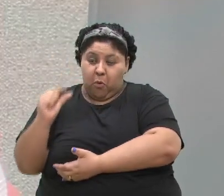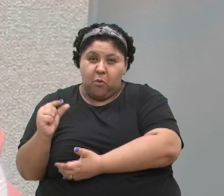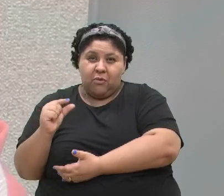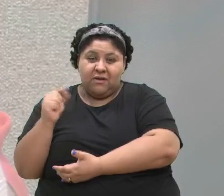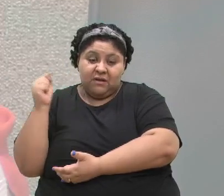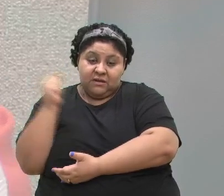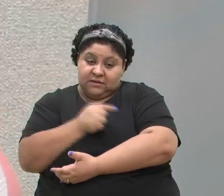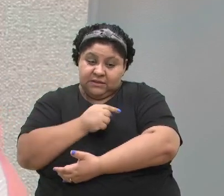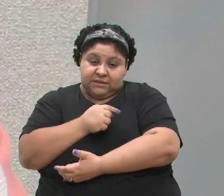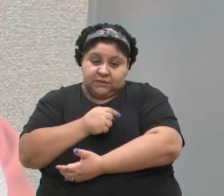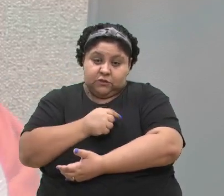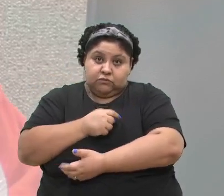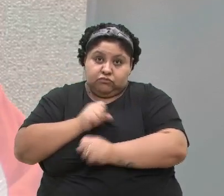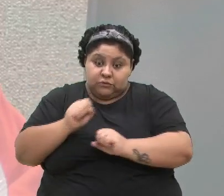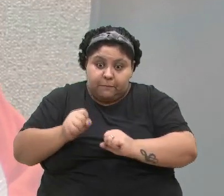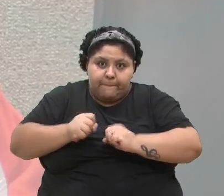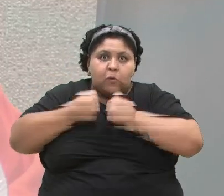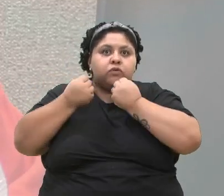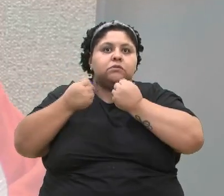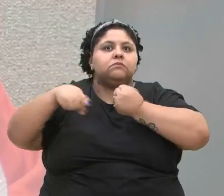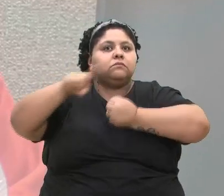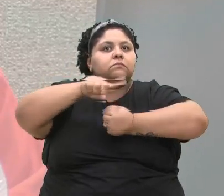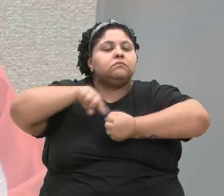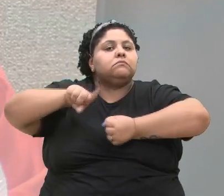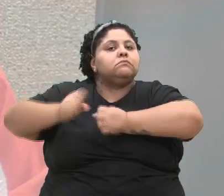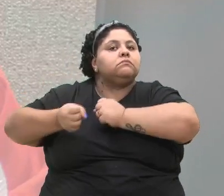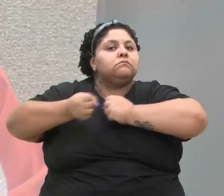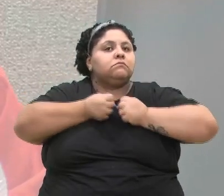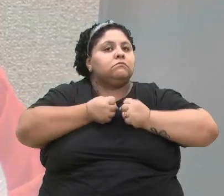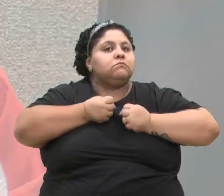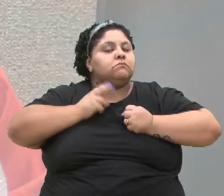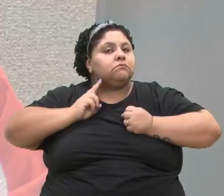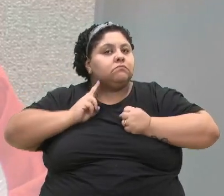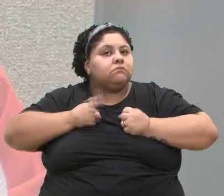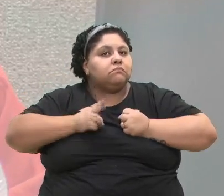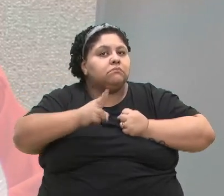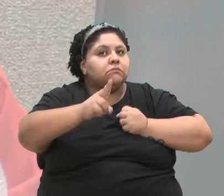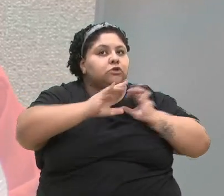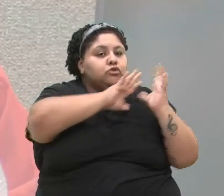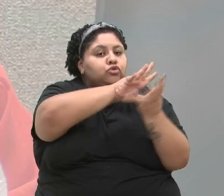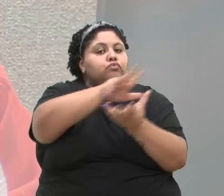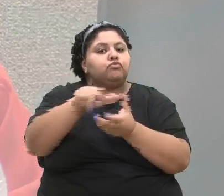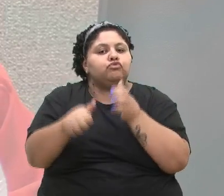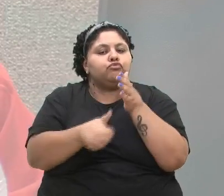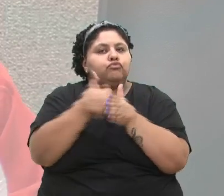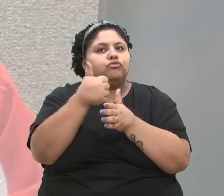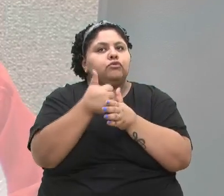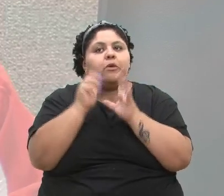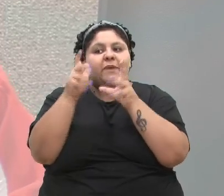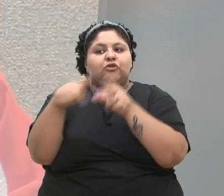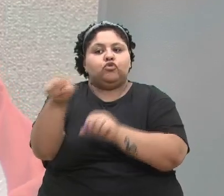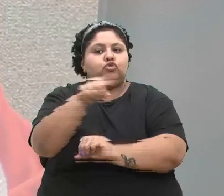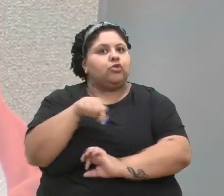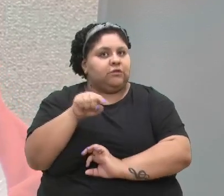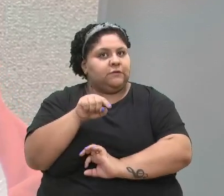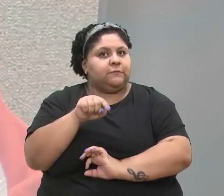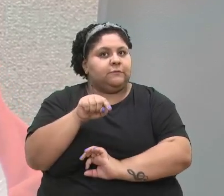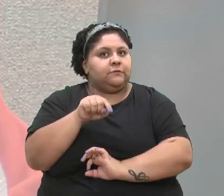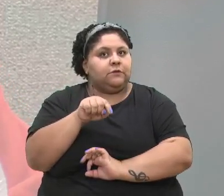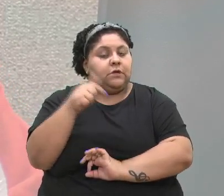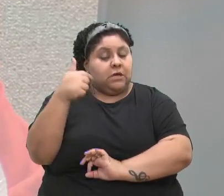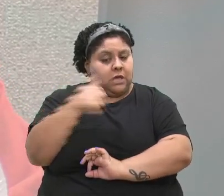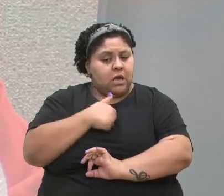nos impulsam para a gente poder ir em busca de um mundo melhor para todos nós. E eu tenho